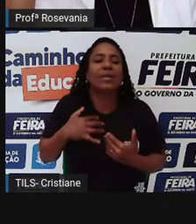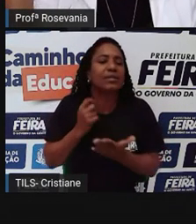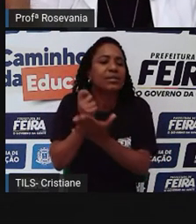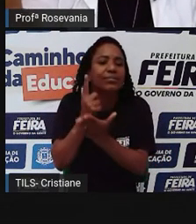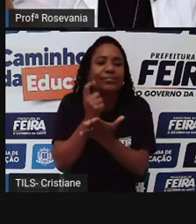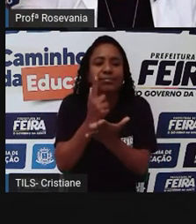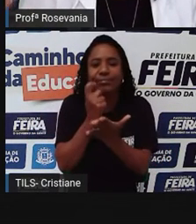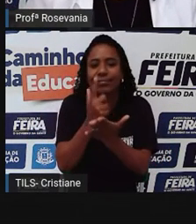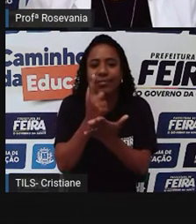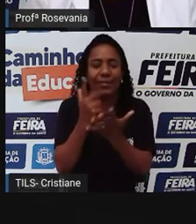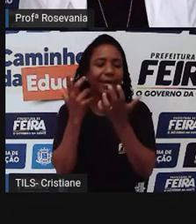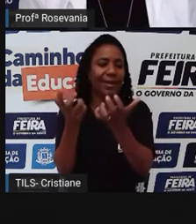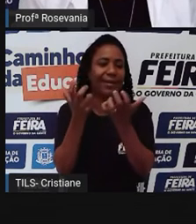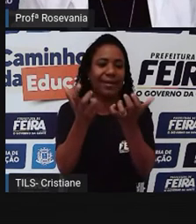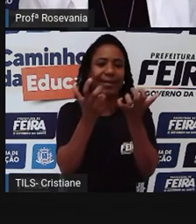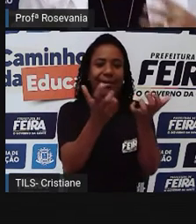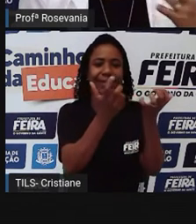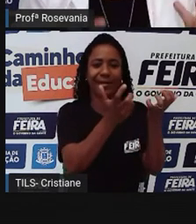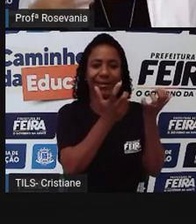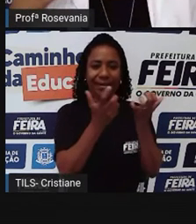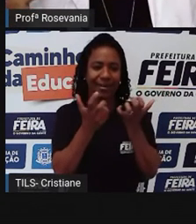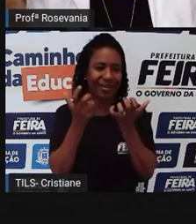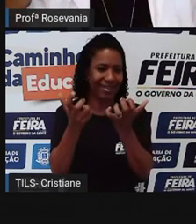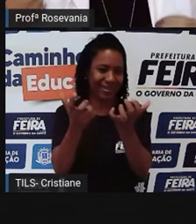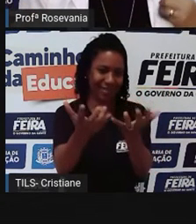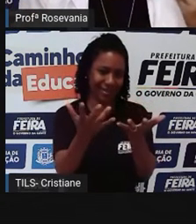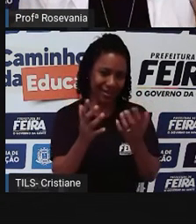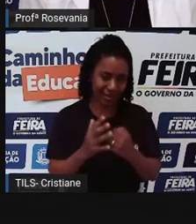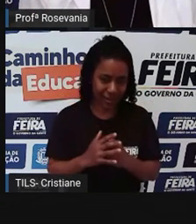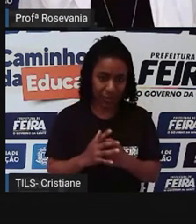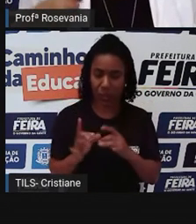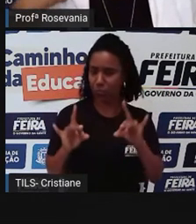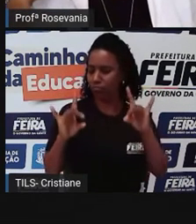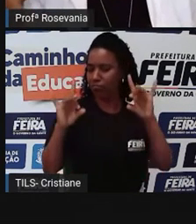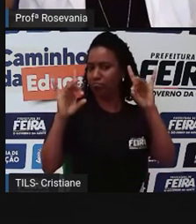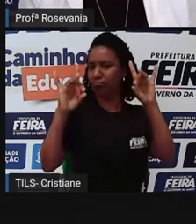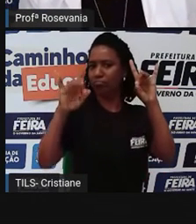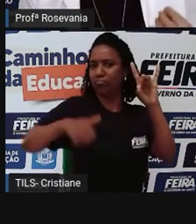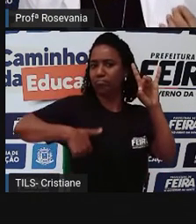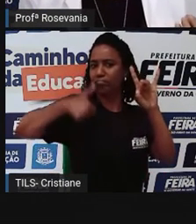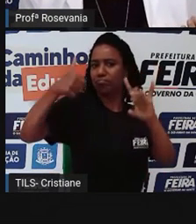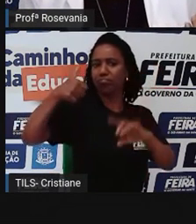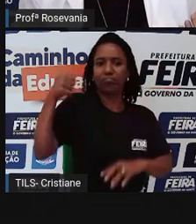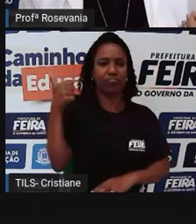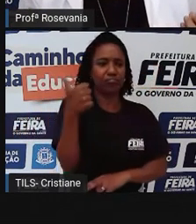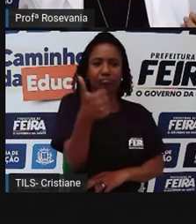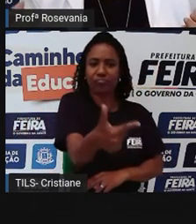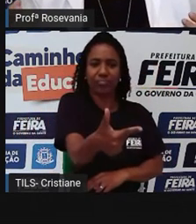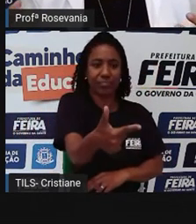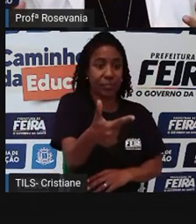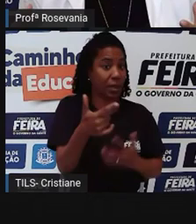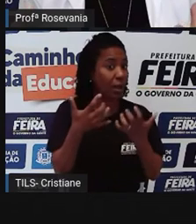sempre na crista da onda, sempre com o produto mais tecnológico, sempre com